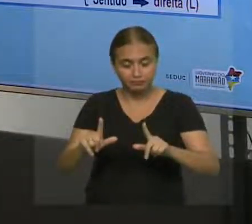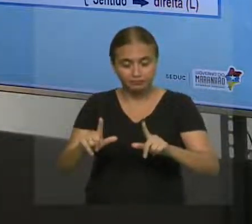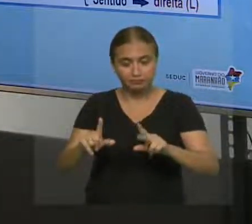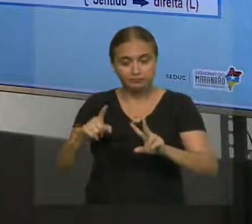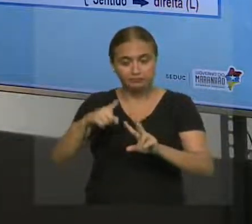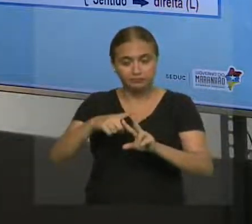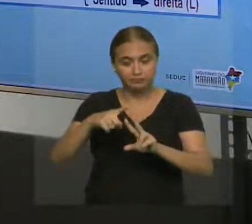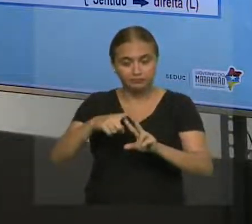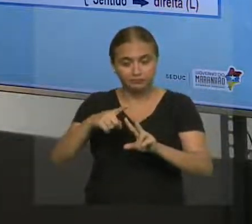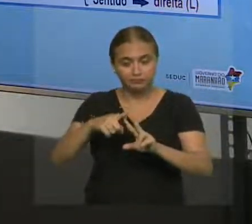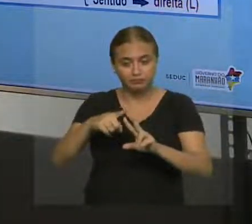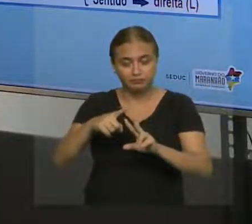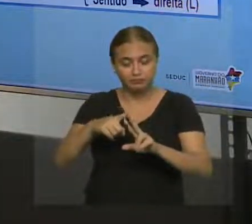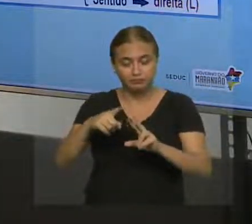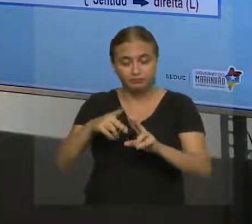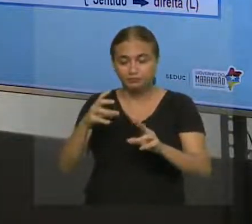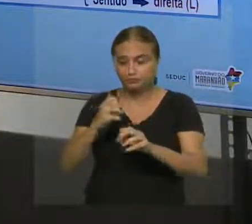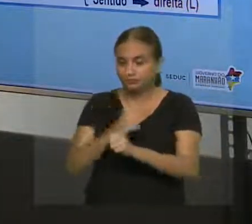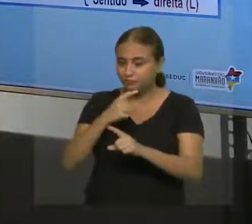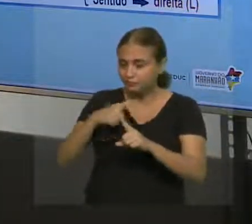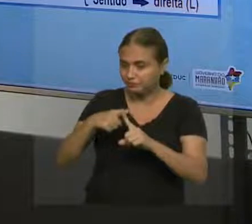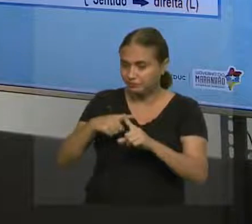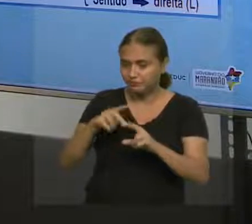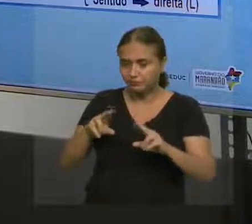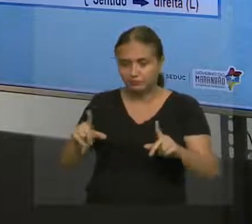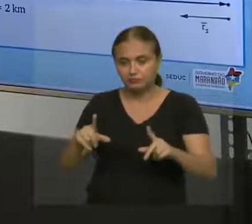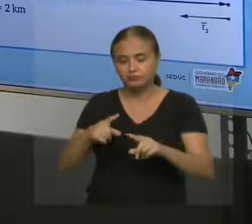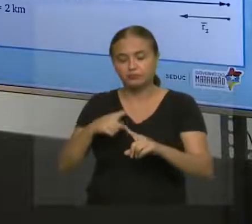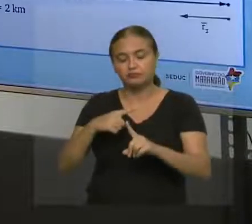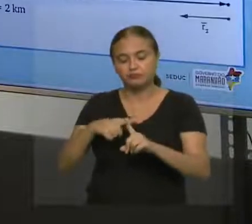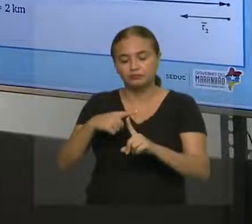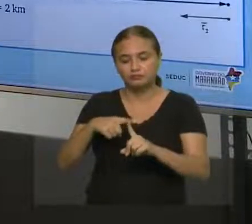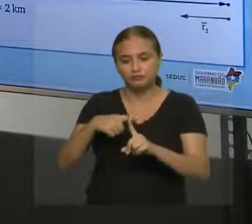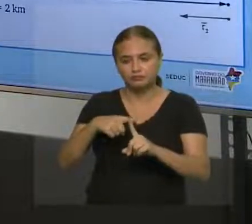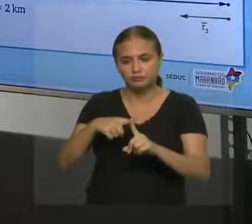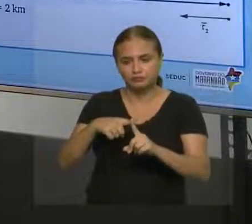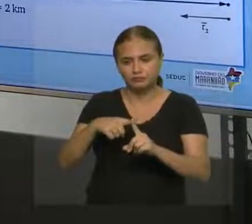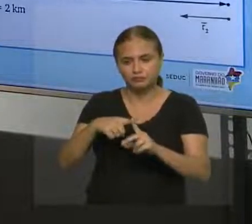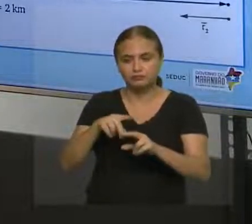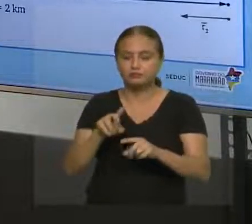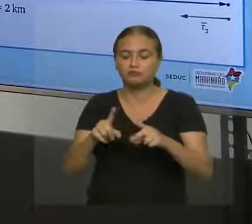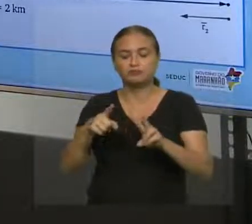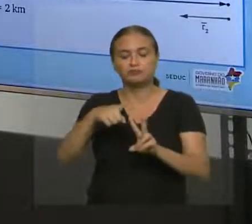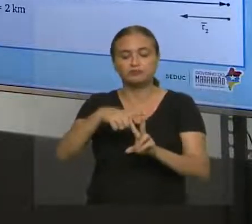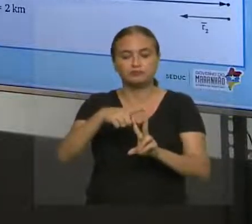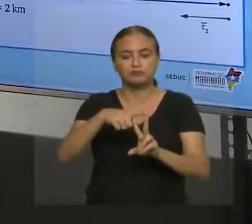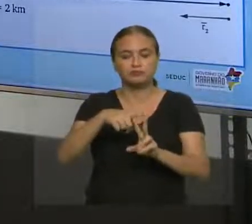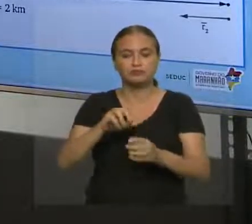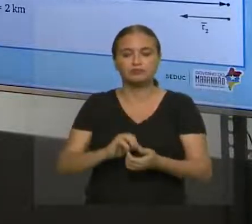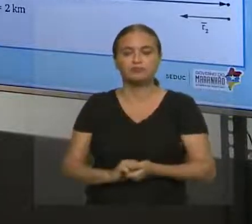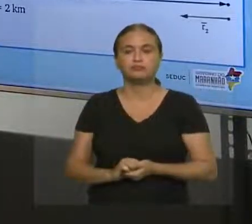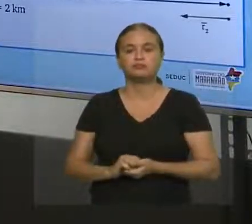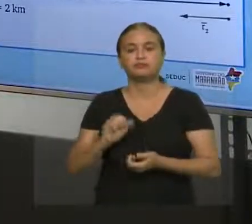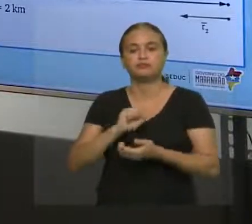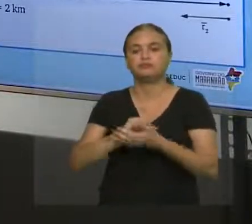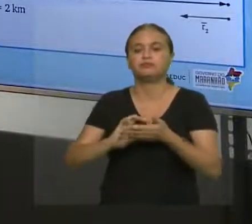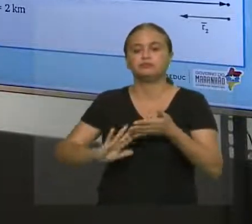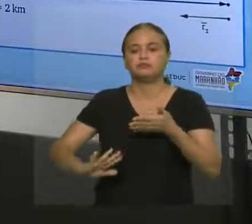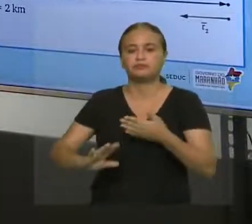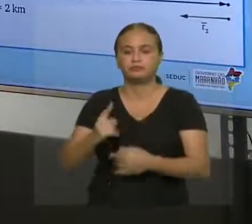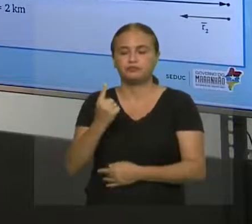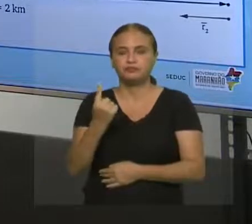vetores, diferença entre os valores, né? Mas o caso é a soma vetorial, tá ok? Observem aqui, ó, aqui eu